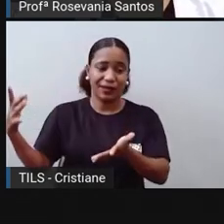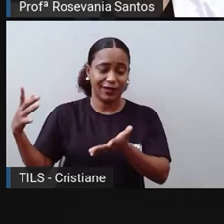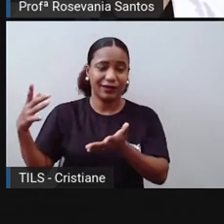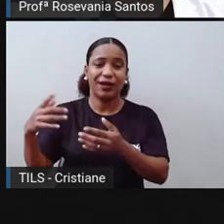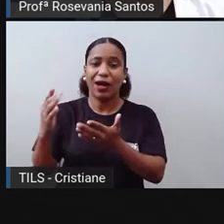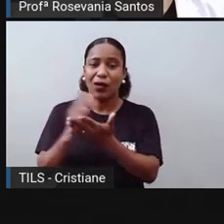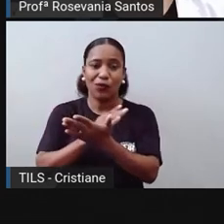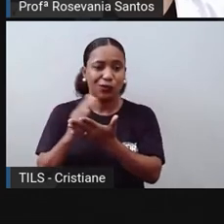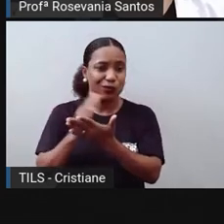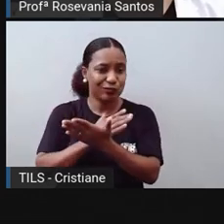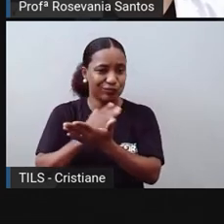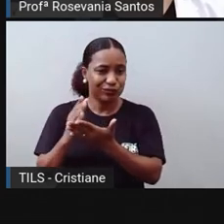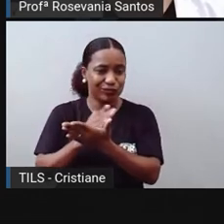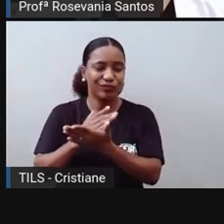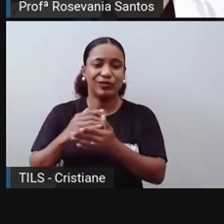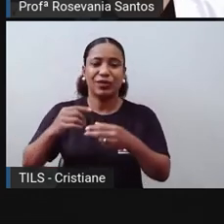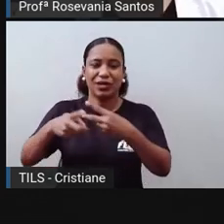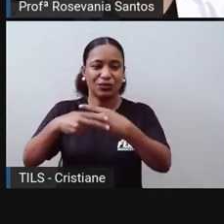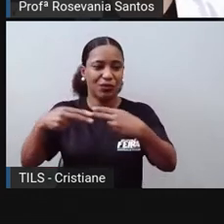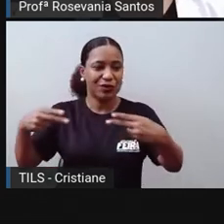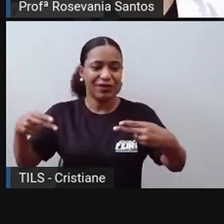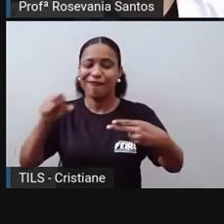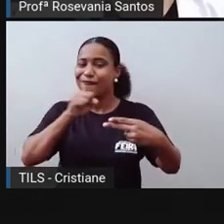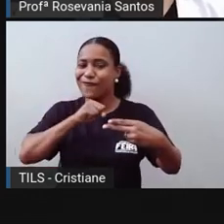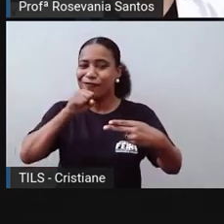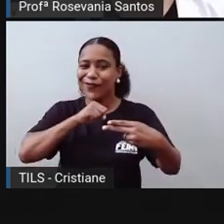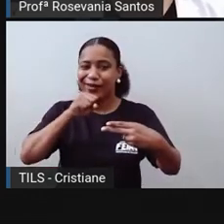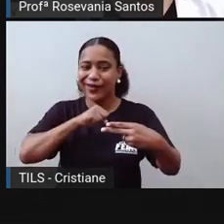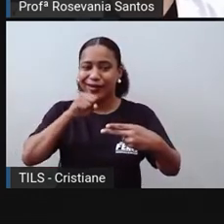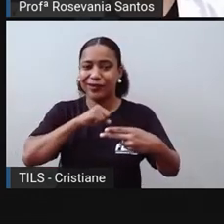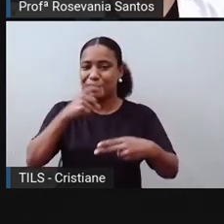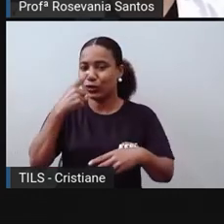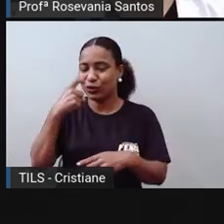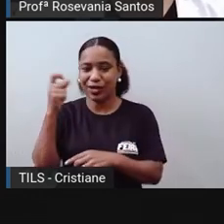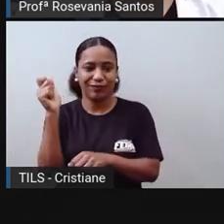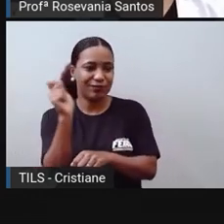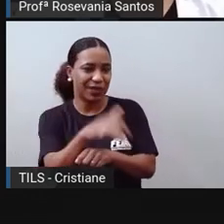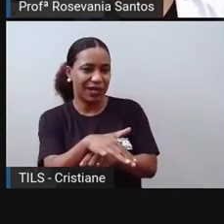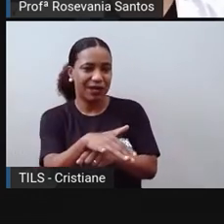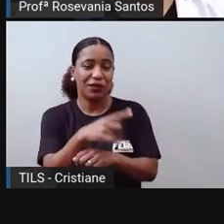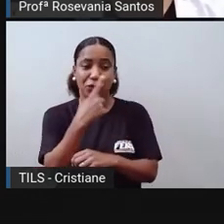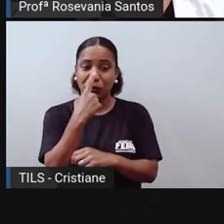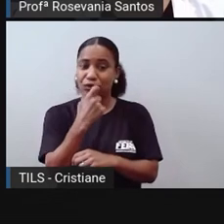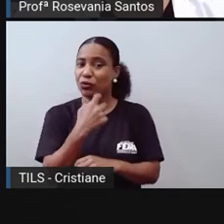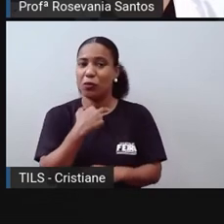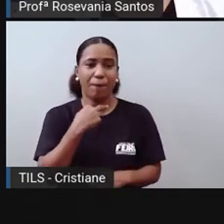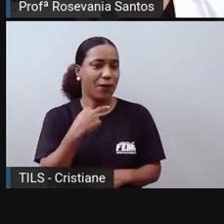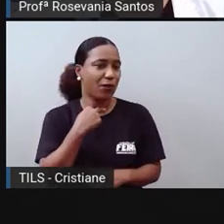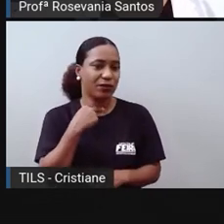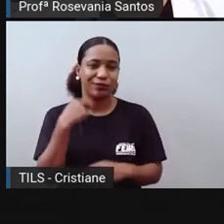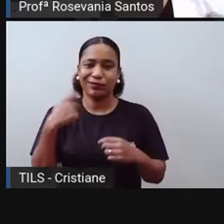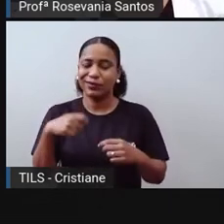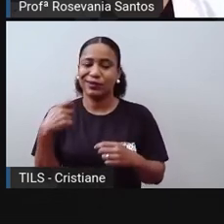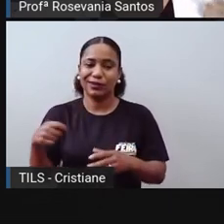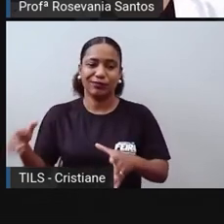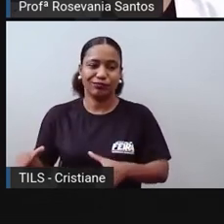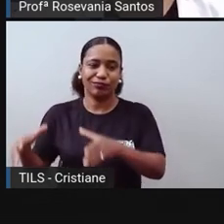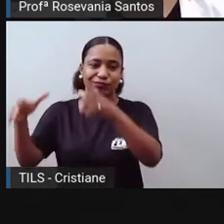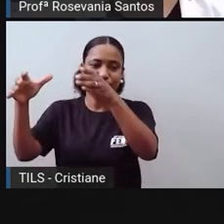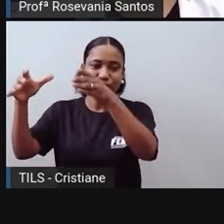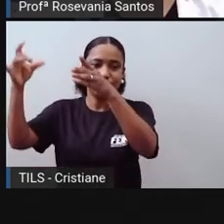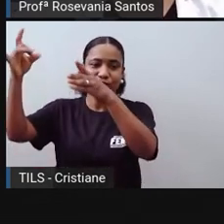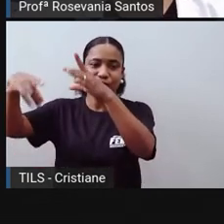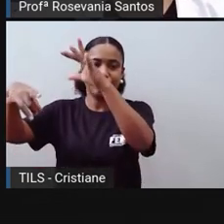e você acaba descartando isso. Não pode descartar em lixeiras comuns, você tem que descartar em locais